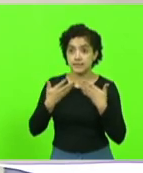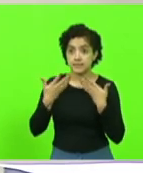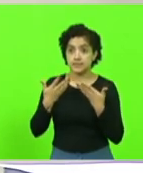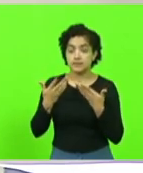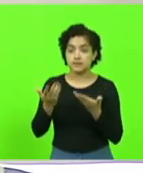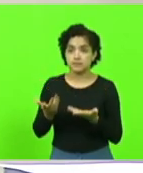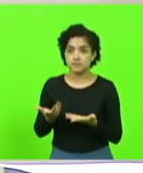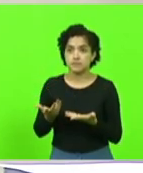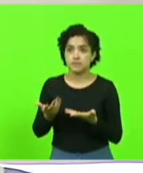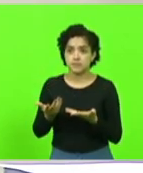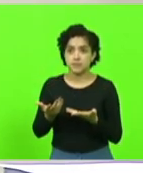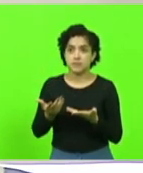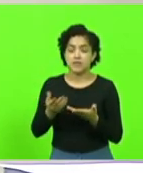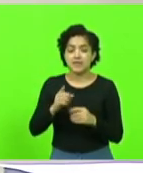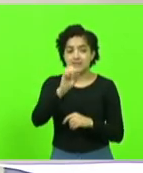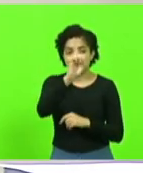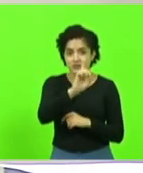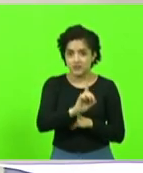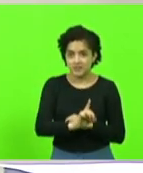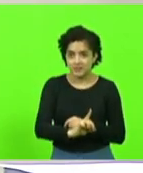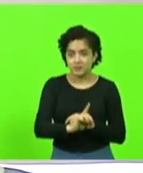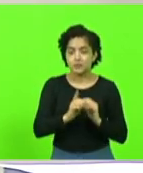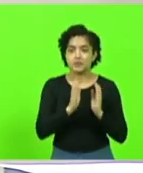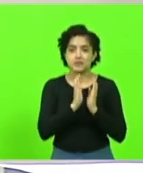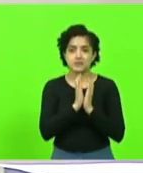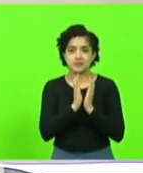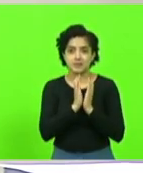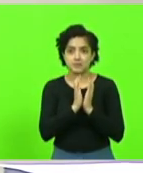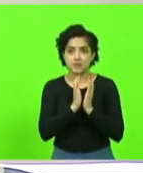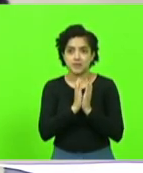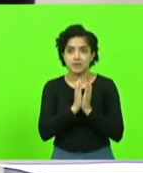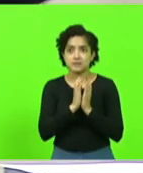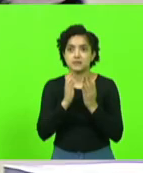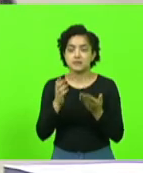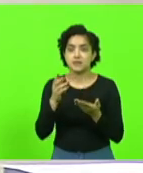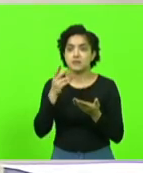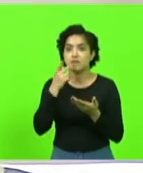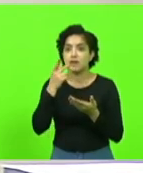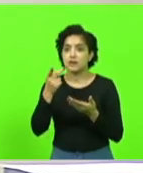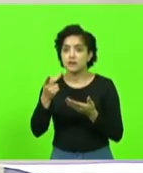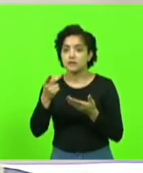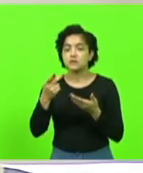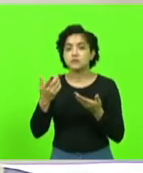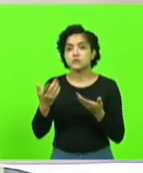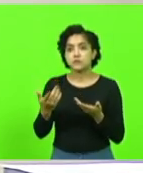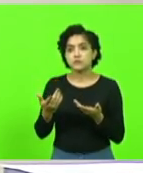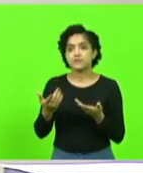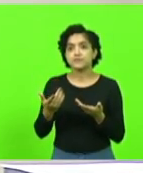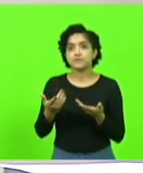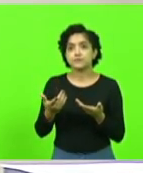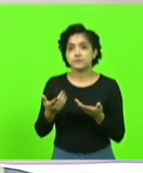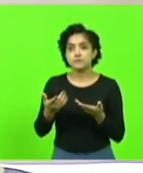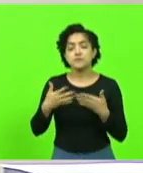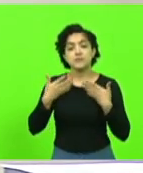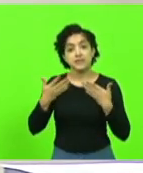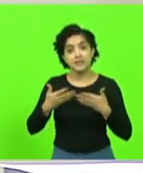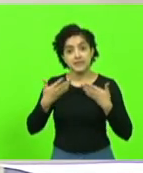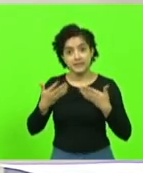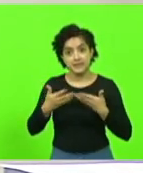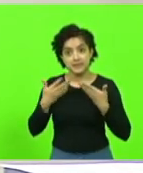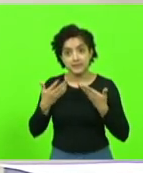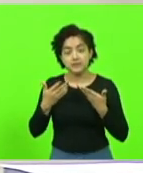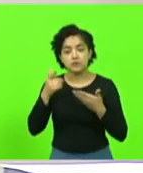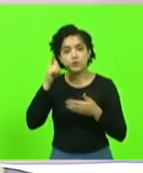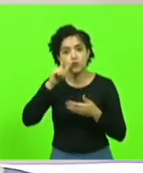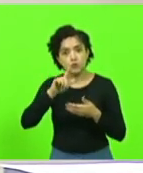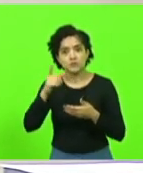nas diretoras das APAES, dizendo lá da alegria de estar conseguindo